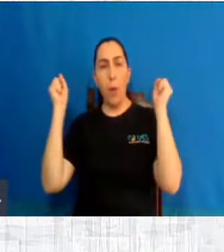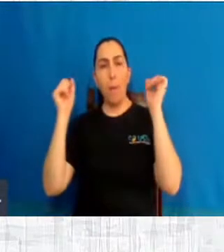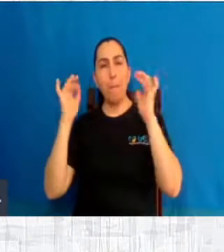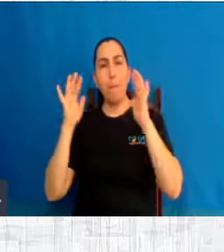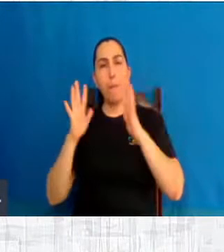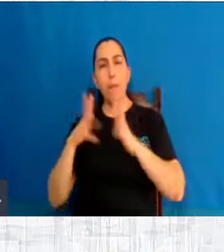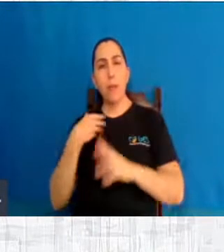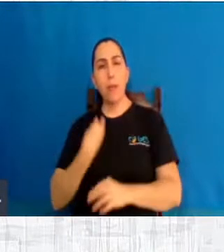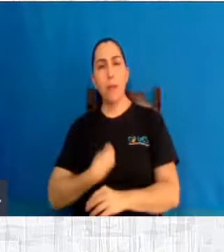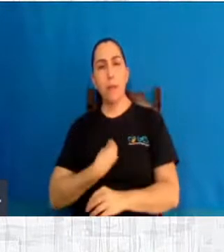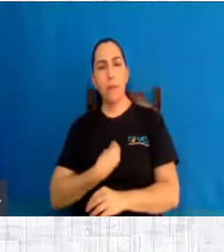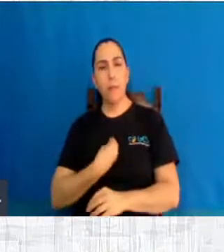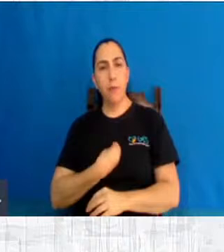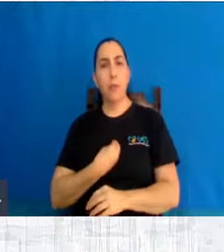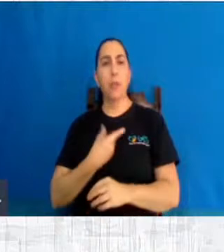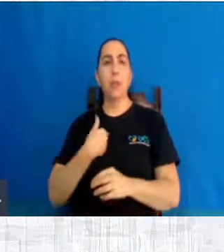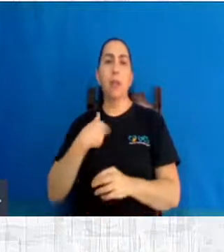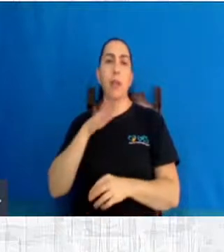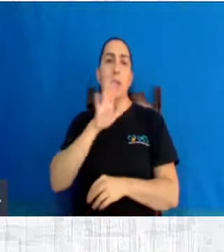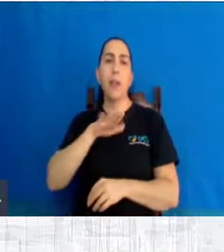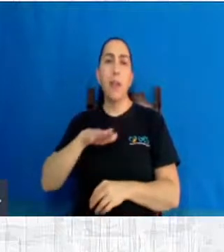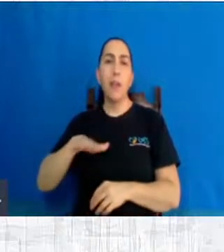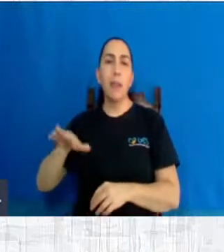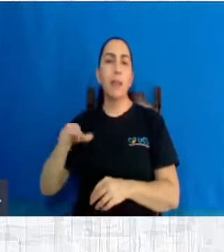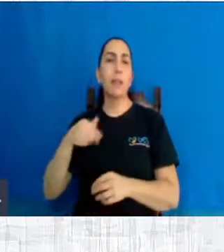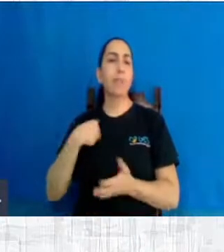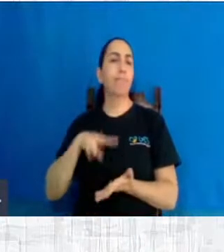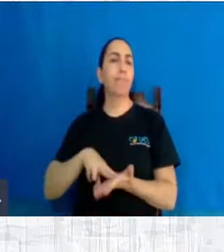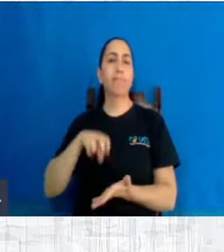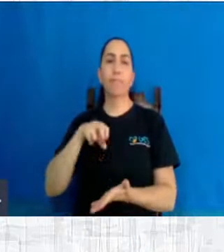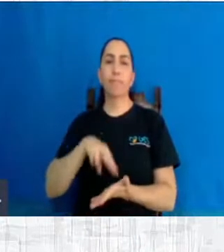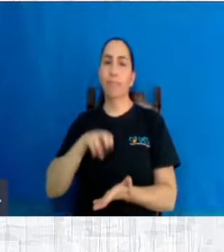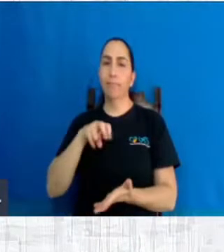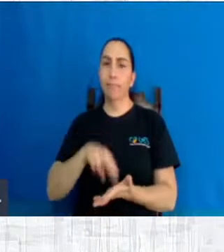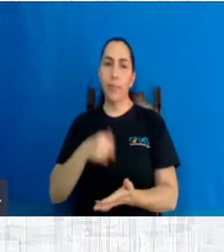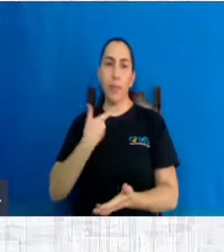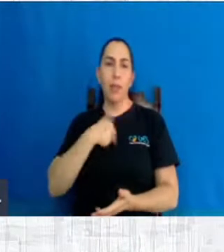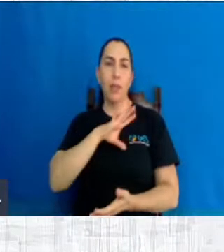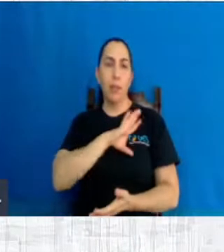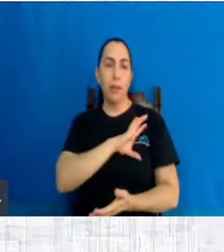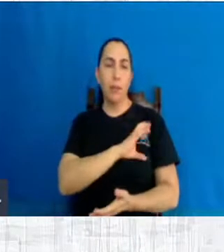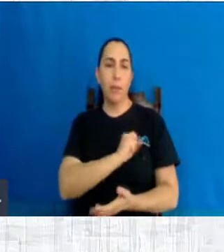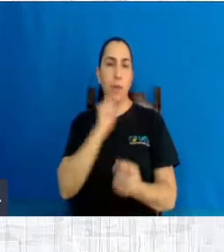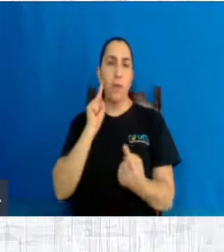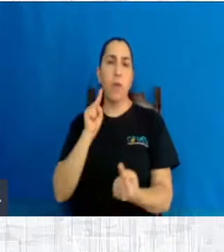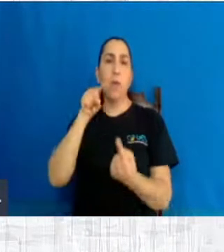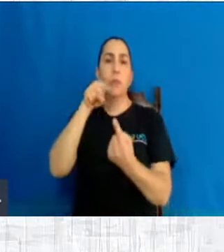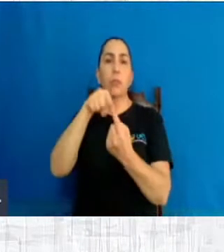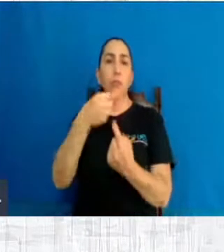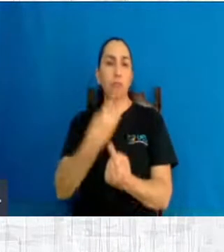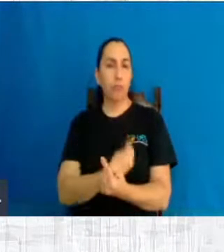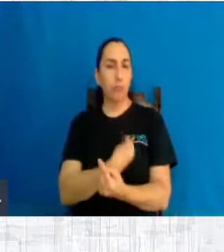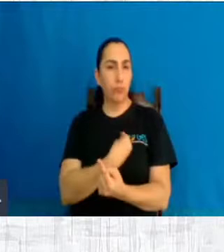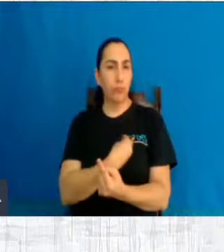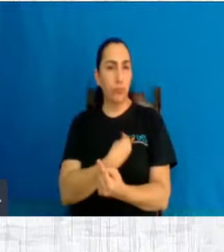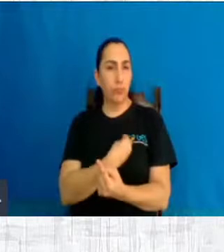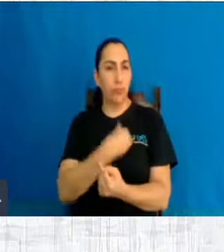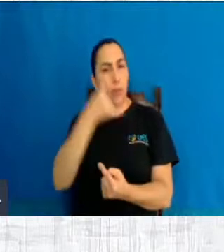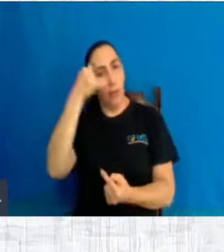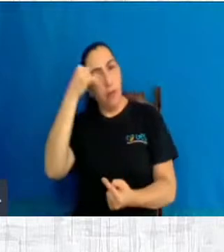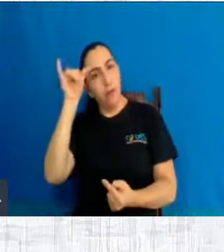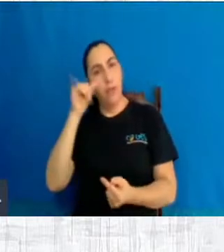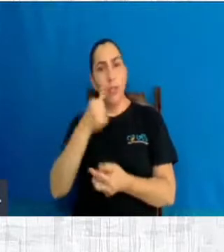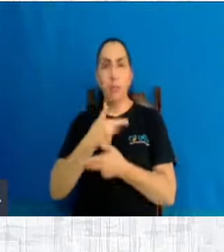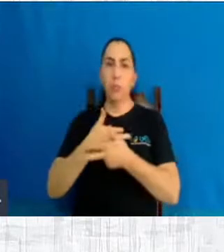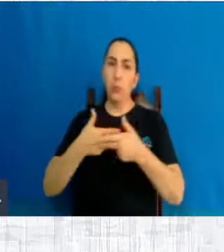é sempre motivo de alegria, de amor, de transformação, de objetivo de vida, evitando muitas enfermidades,